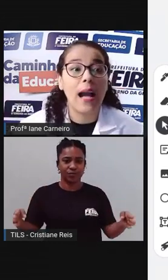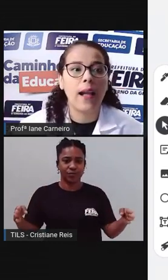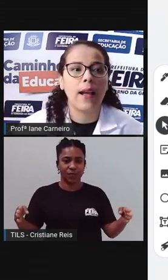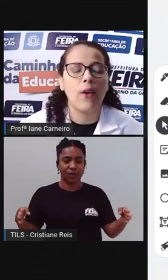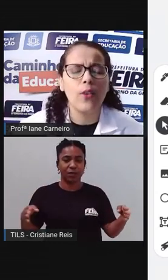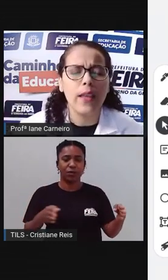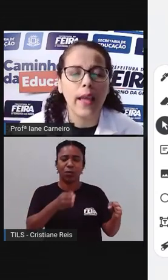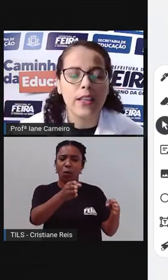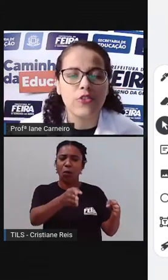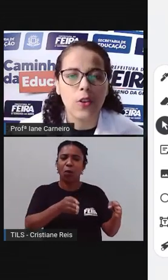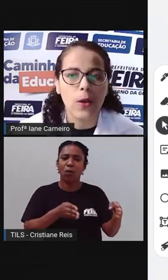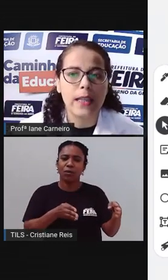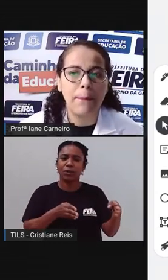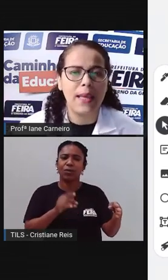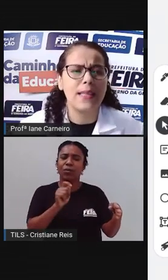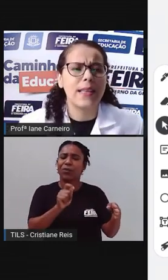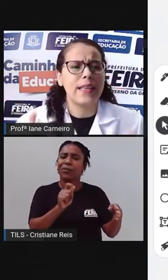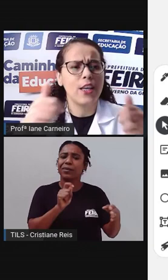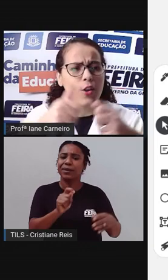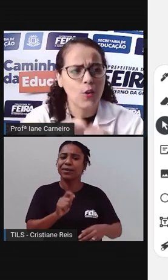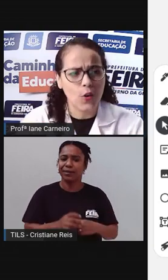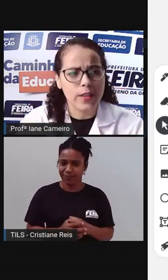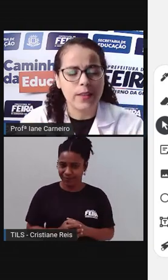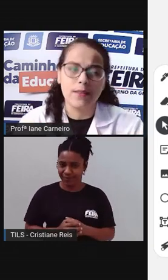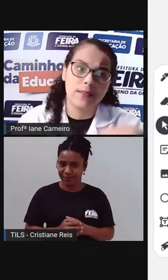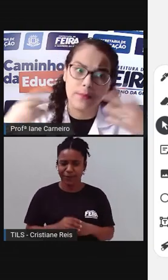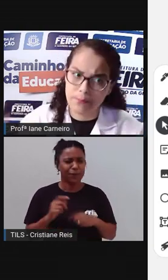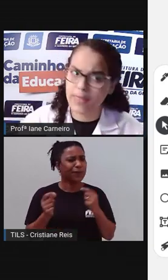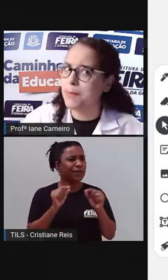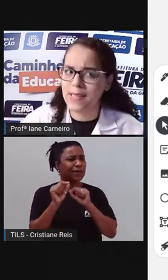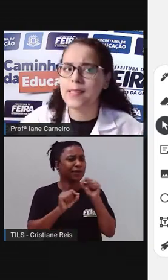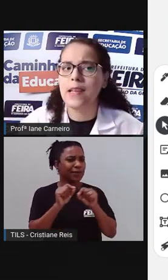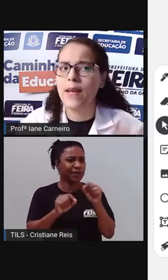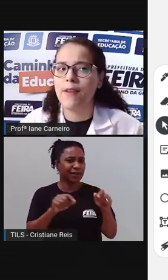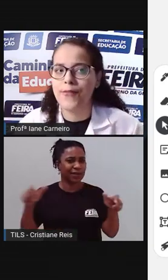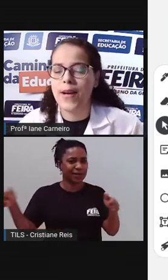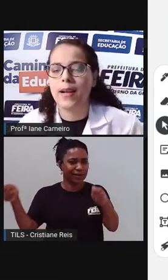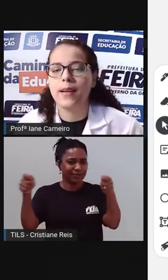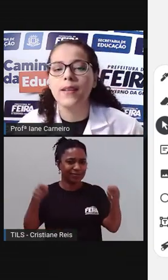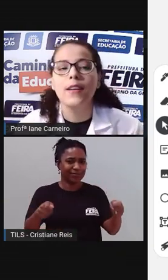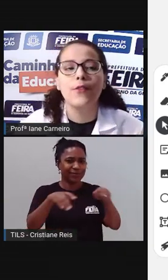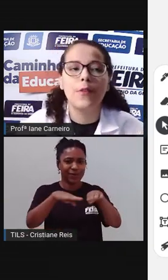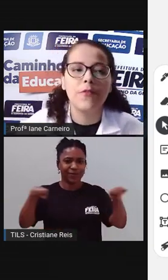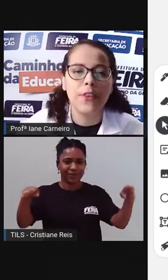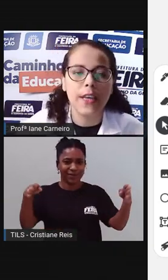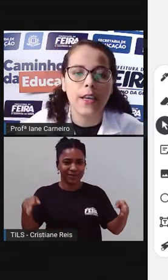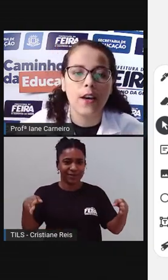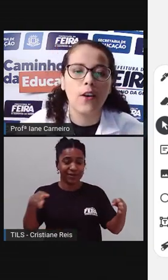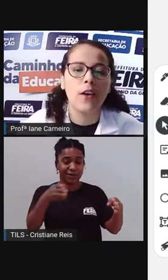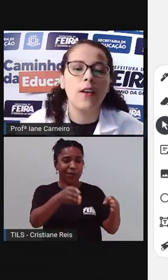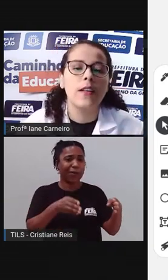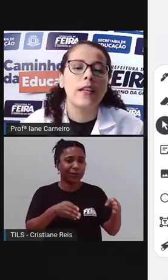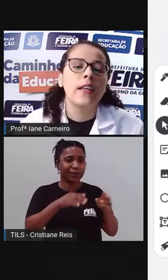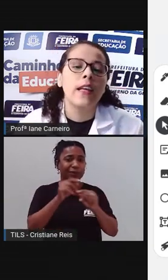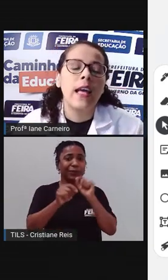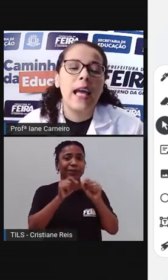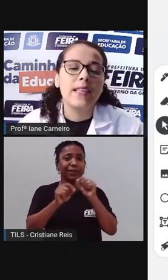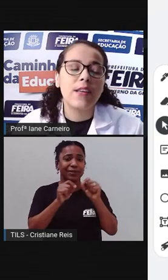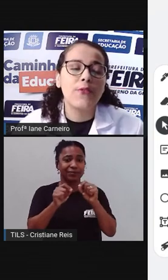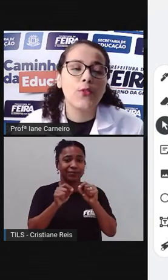faca. O que é que a coloca na mesa e corta? Mas que não é a faca. Vamos ver? Ó.